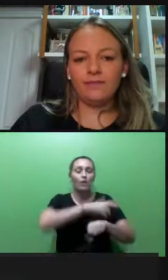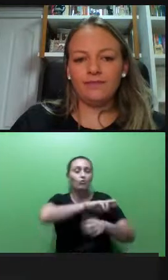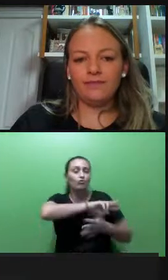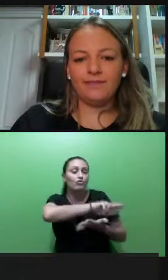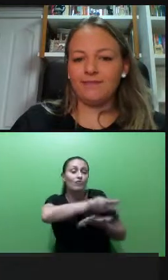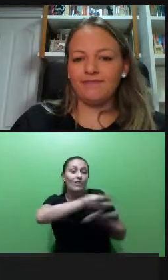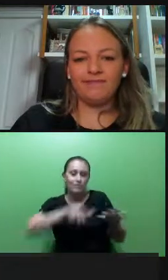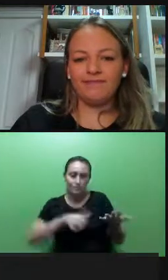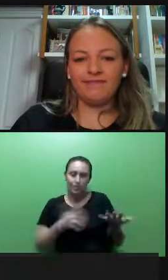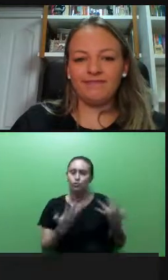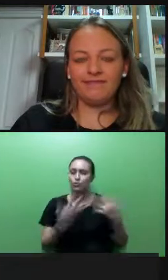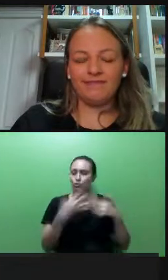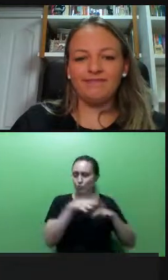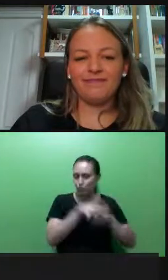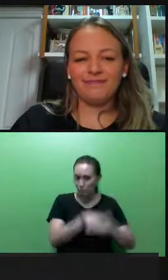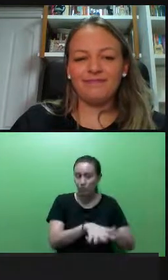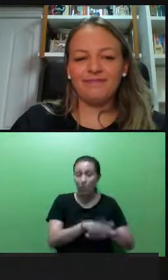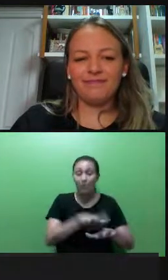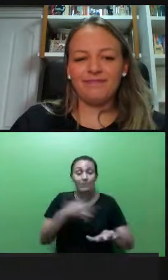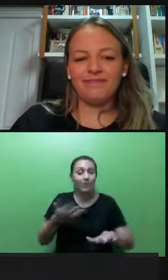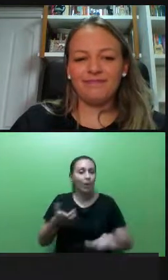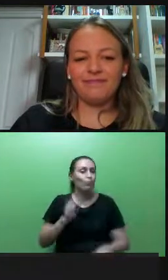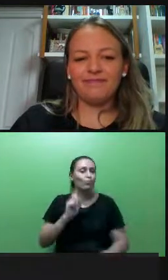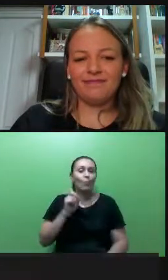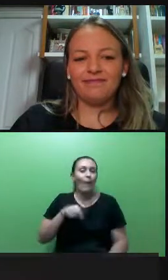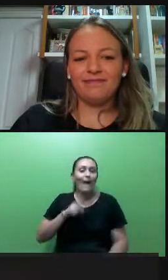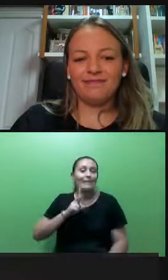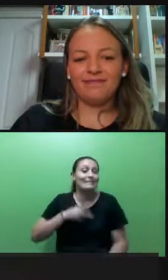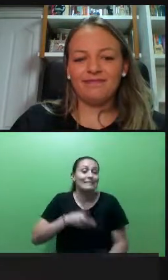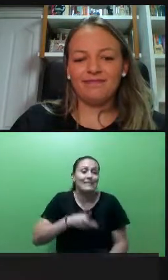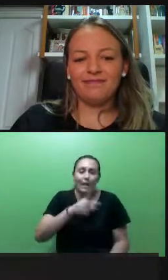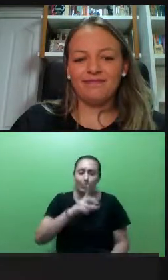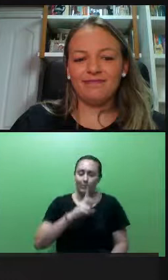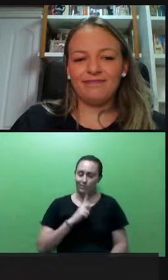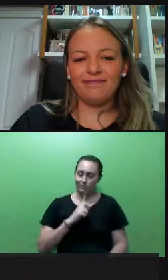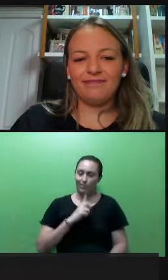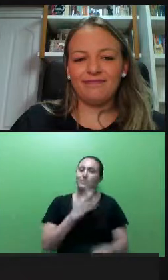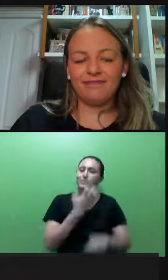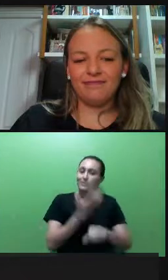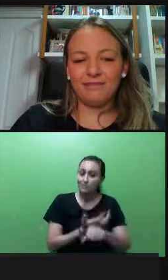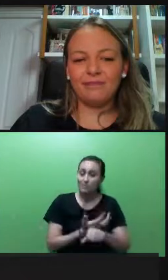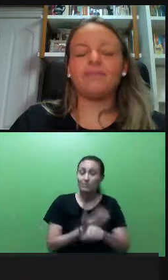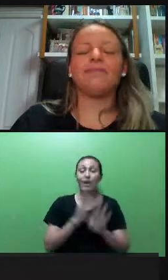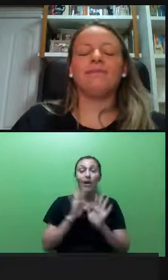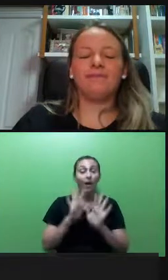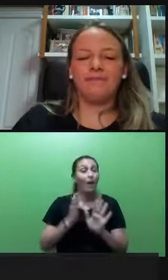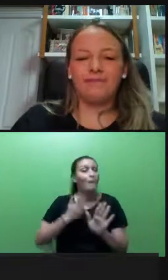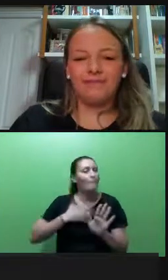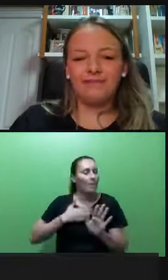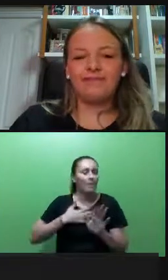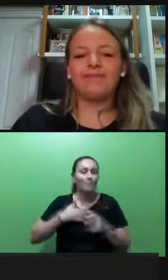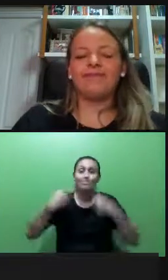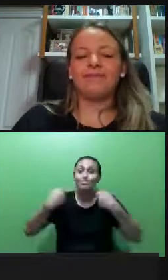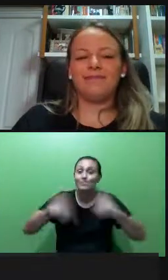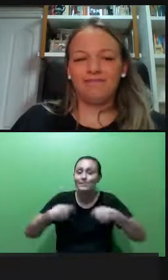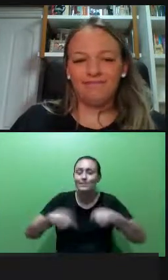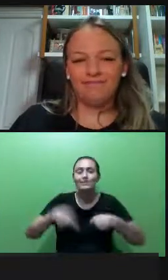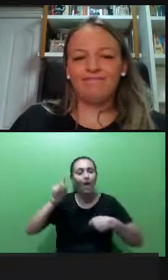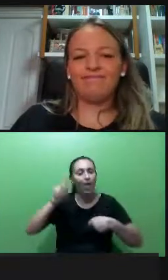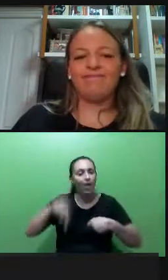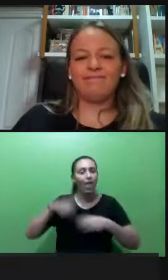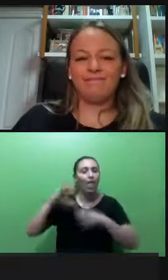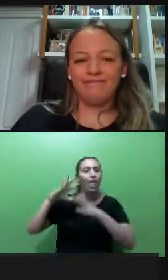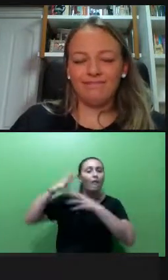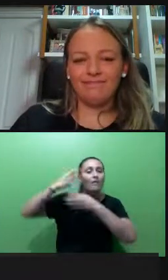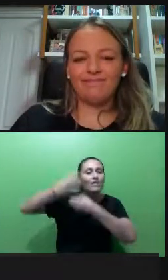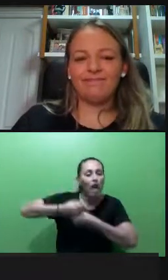sempre, então, para mim é clara também uma necessidade de revisão dos nossos PPCs para que o tema esteja